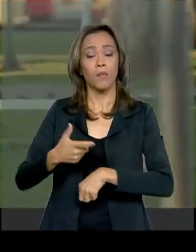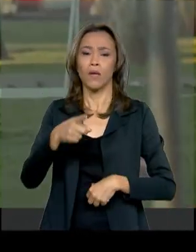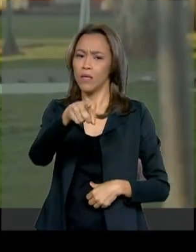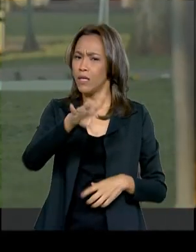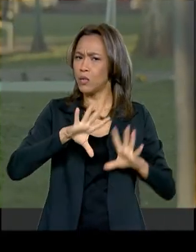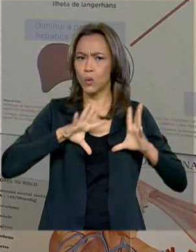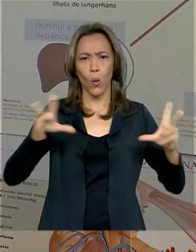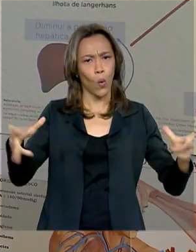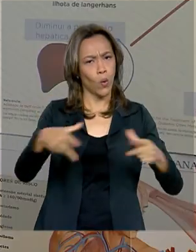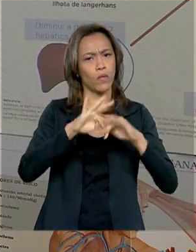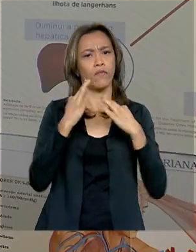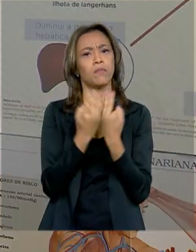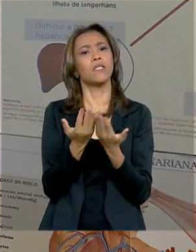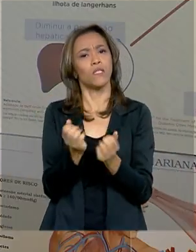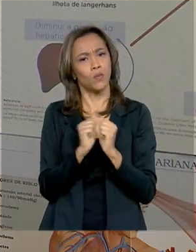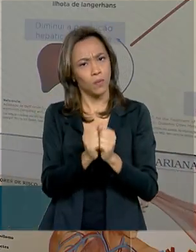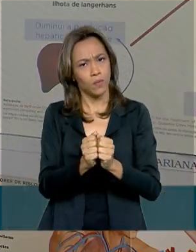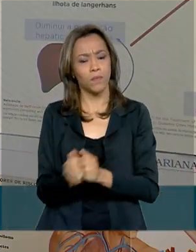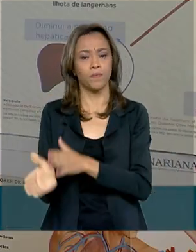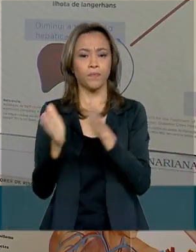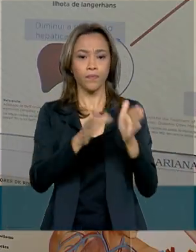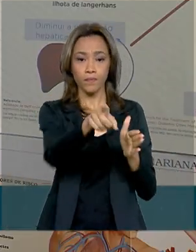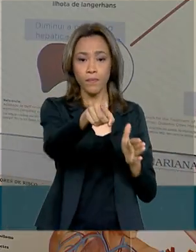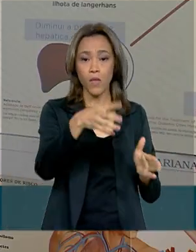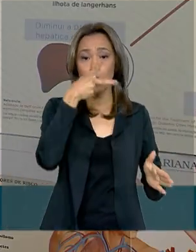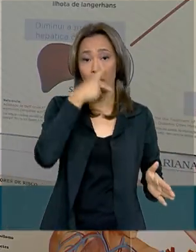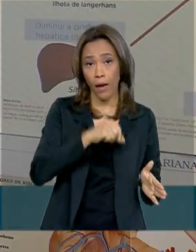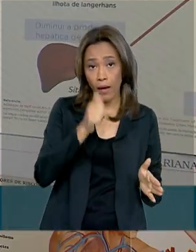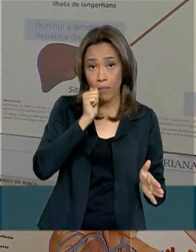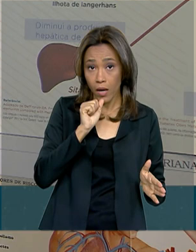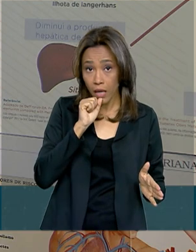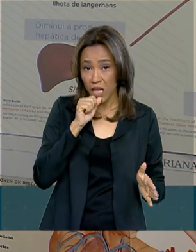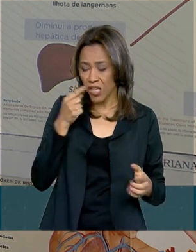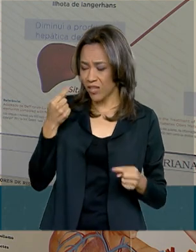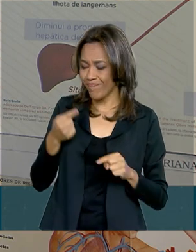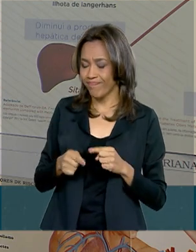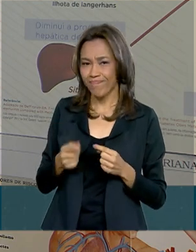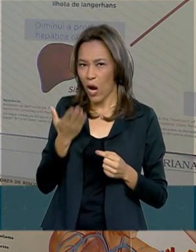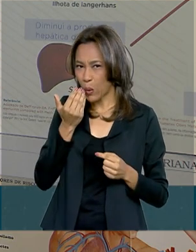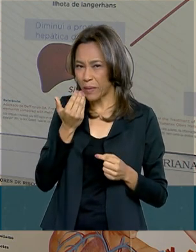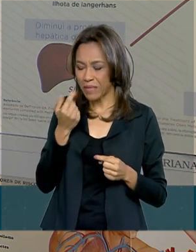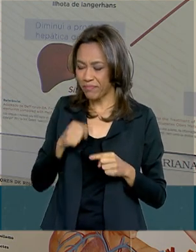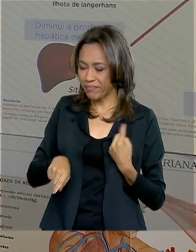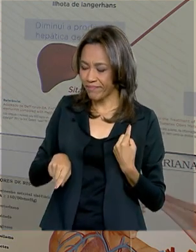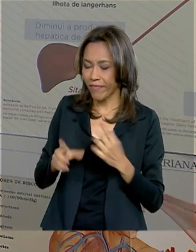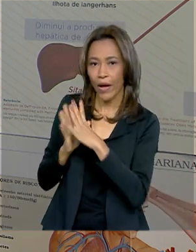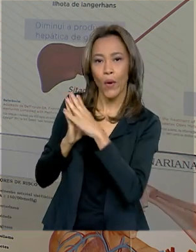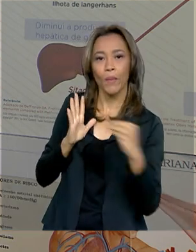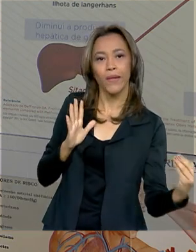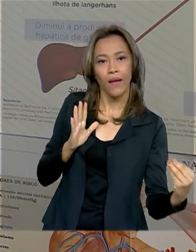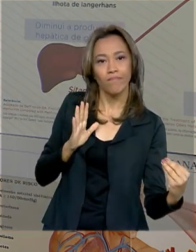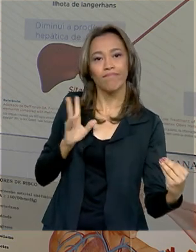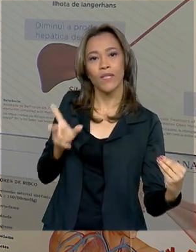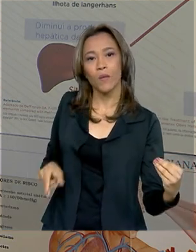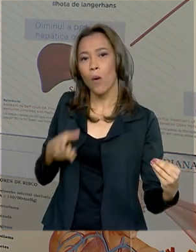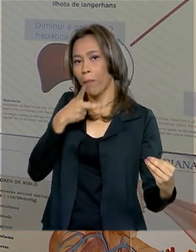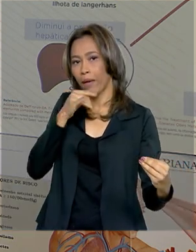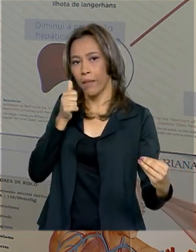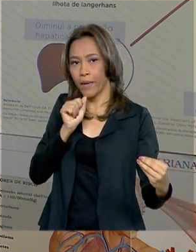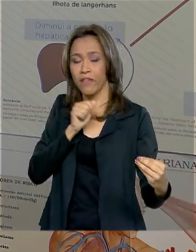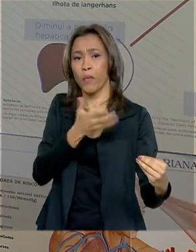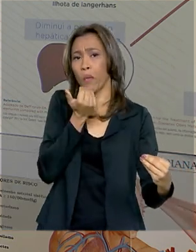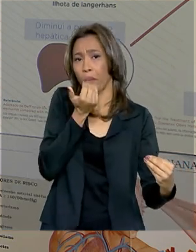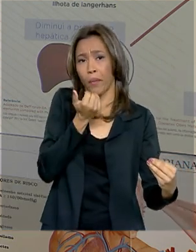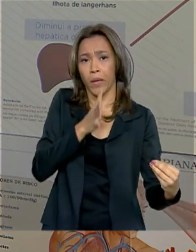toda a família. Se a gente observa que os pais, por exemplo, têm um hábito alimentar que não é adequado, as crianças provavelmente vão ganhar peso demais ou vão consumir